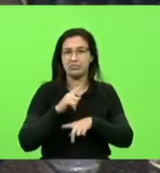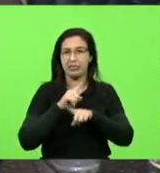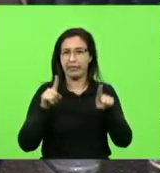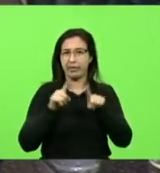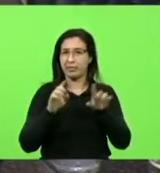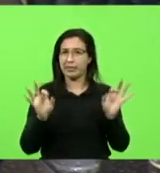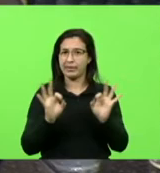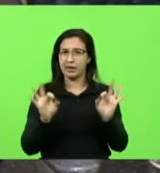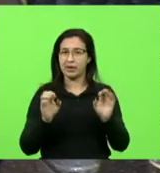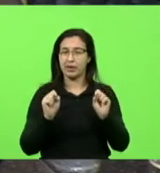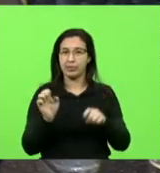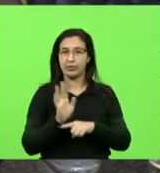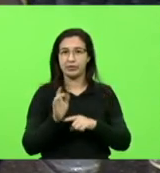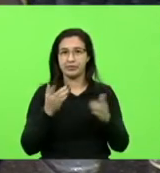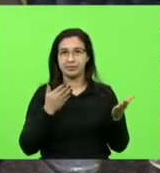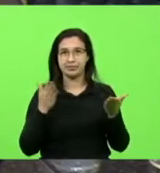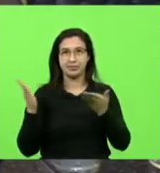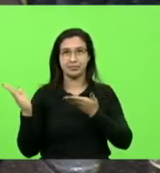Pode passar a próxima imagem.